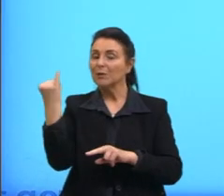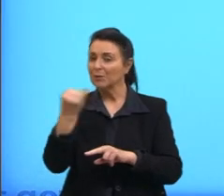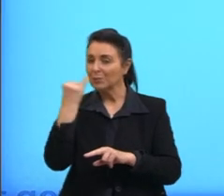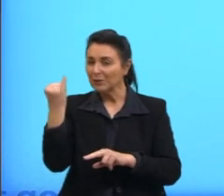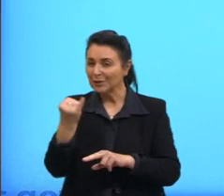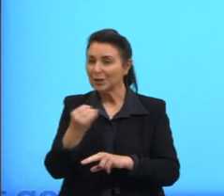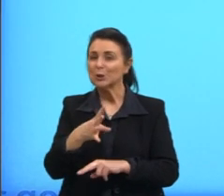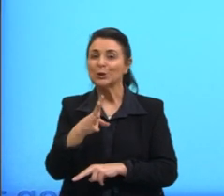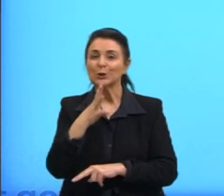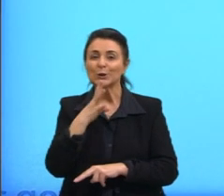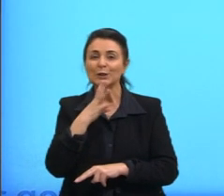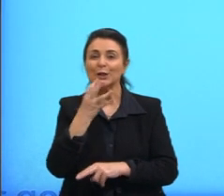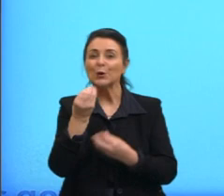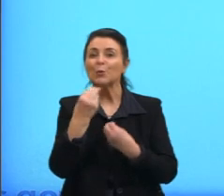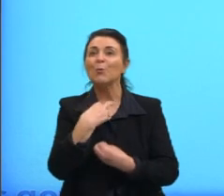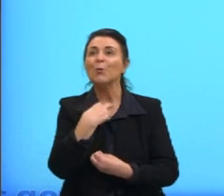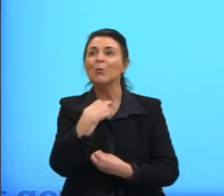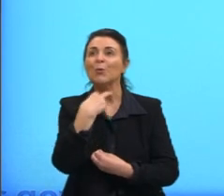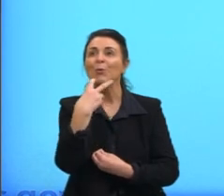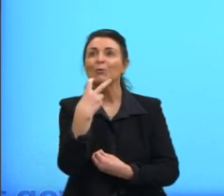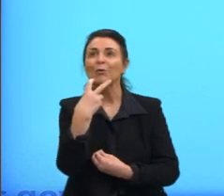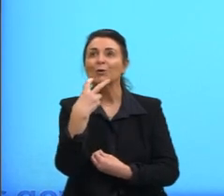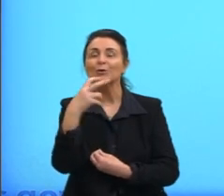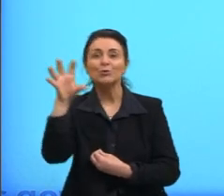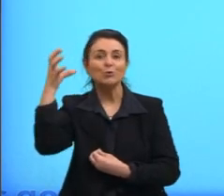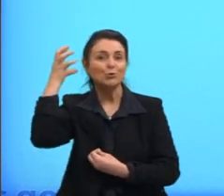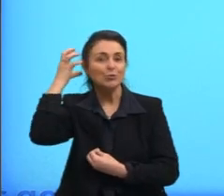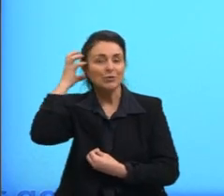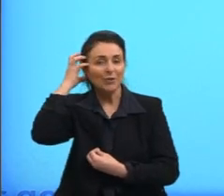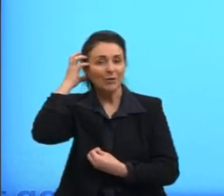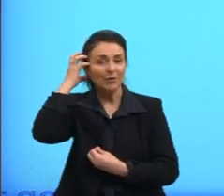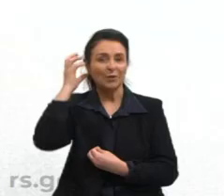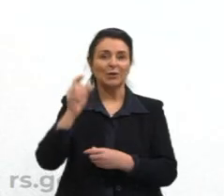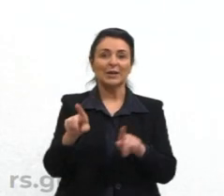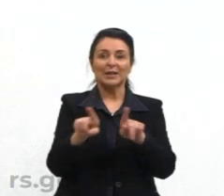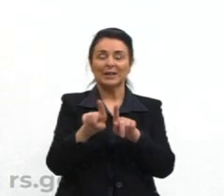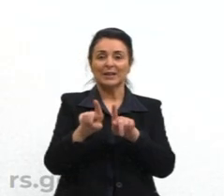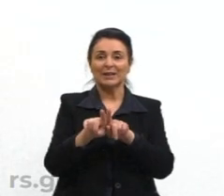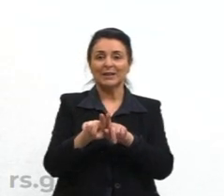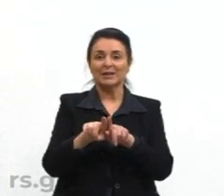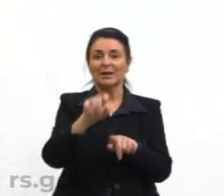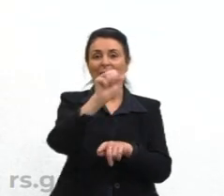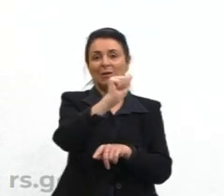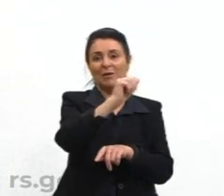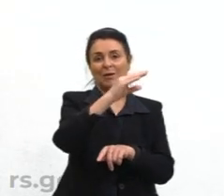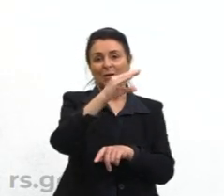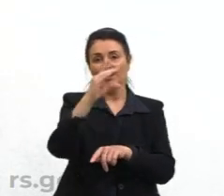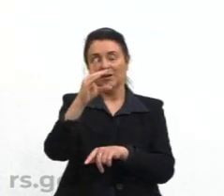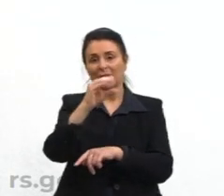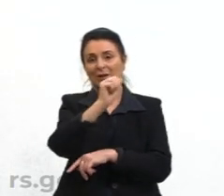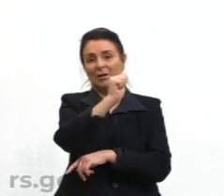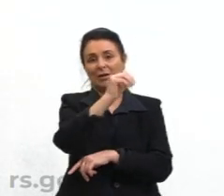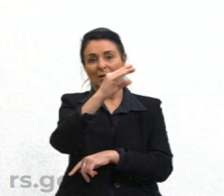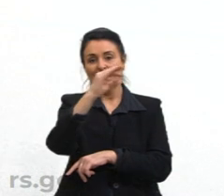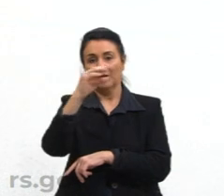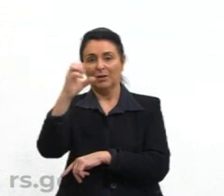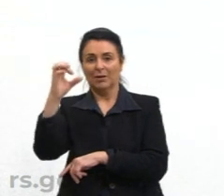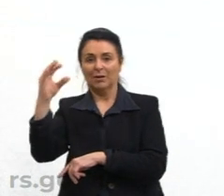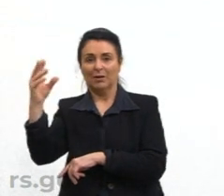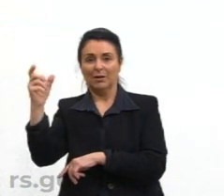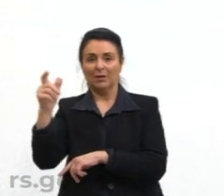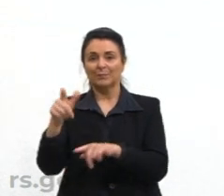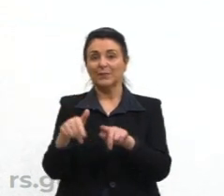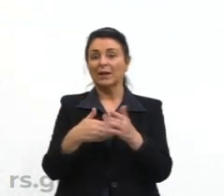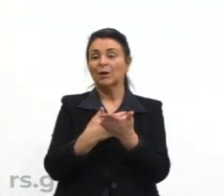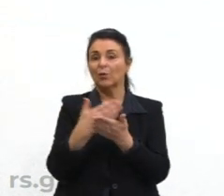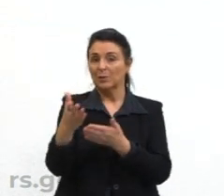pronúncia das letras do alfabeto. então o alfabeto espanhol por nascer do latim assim como o